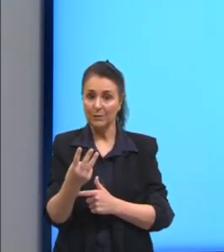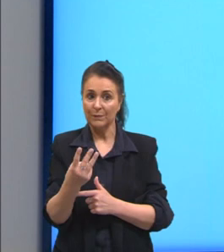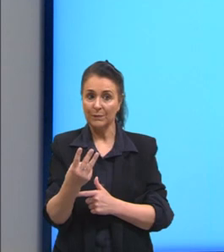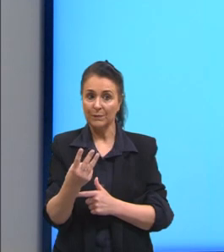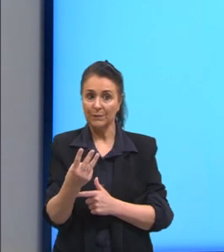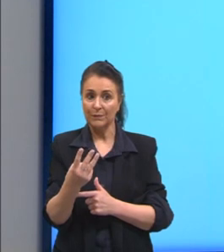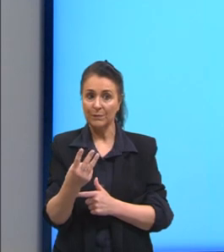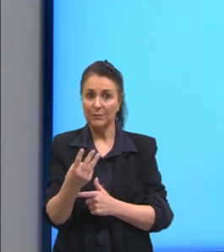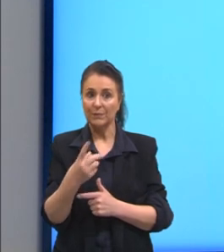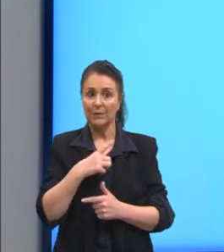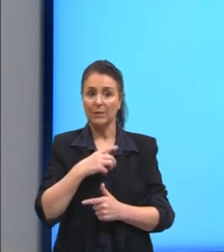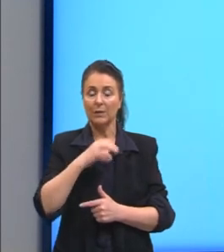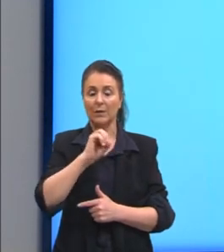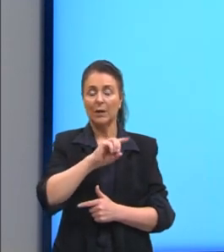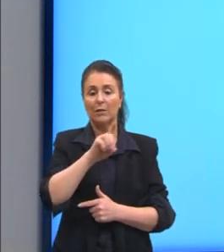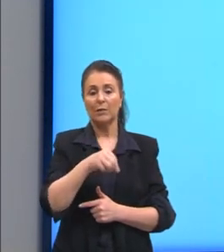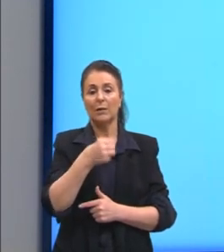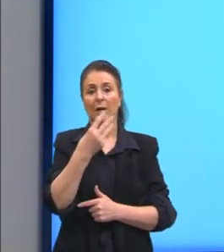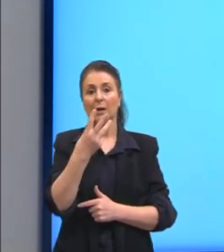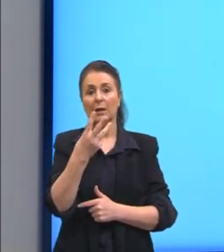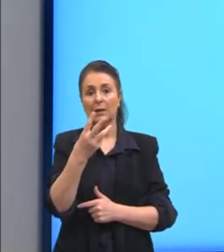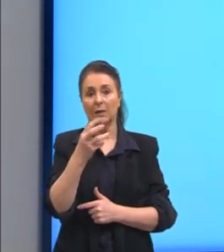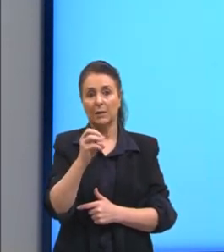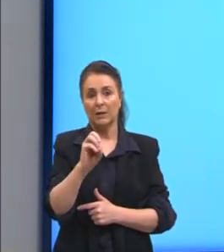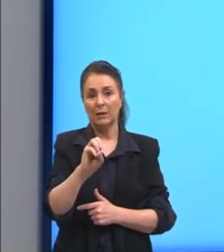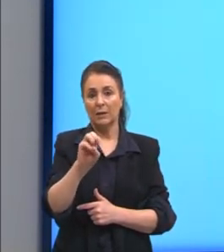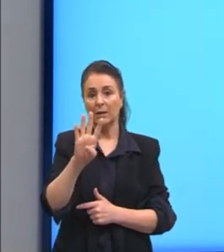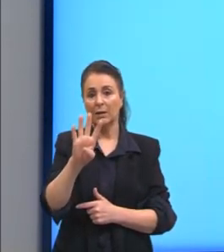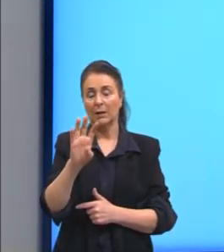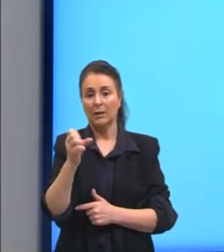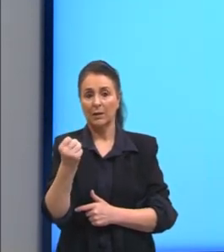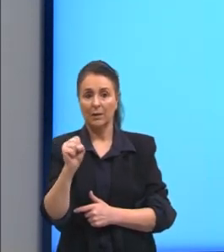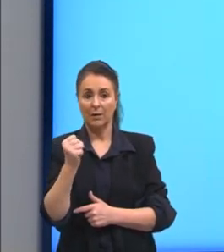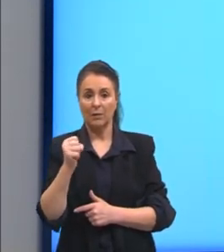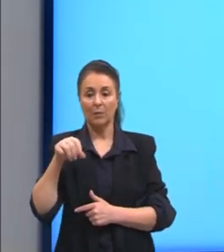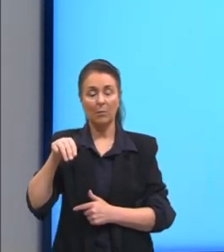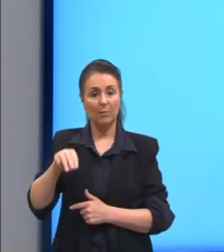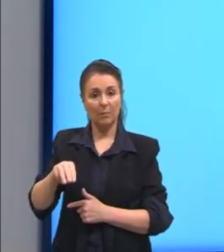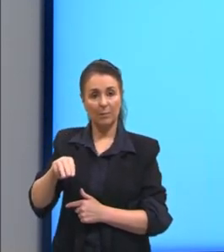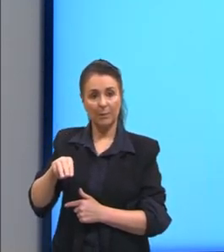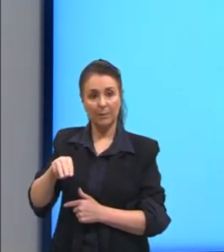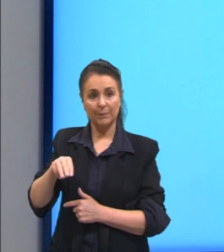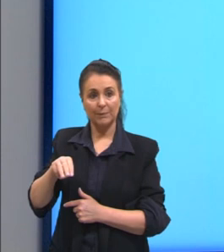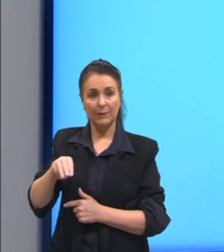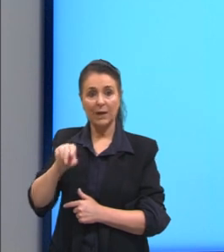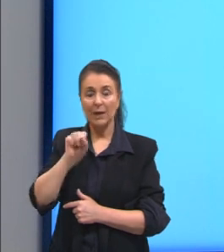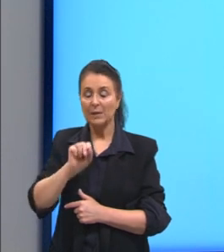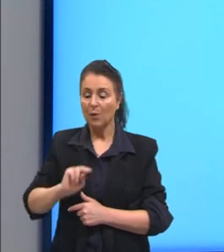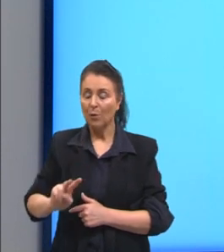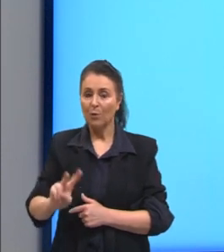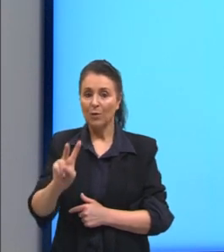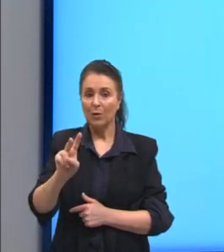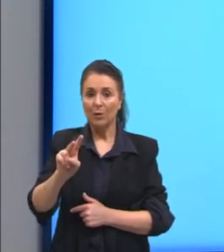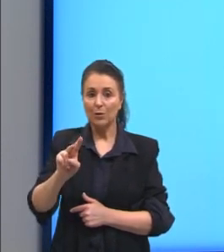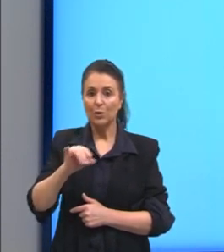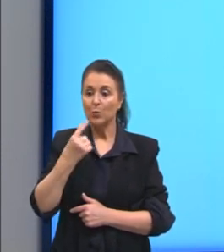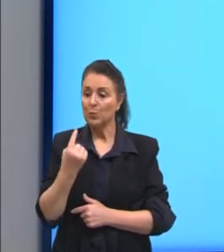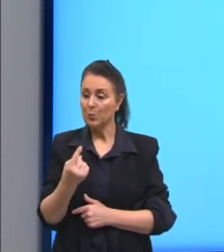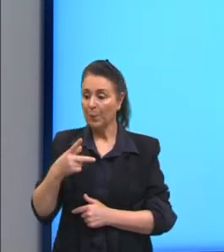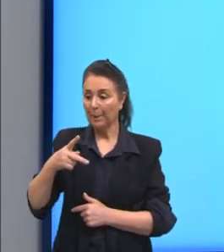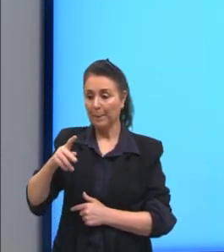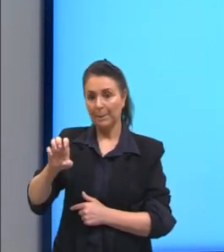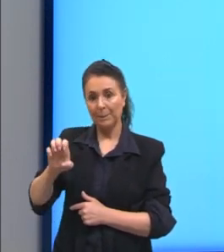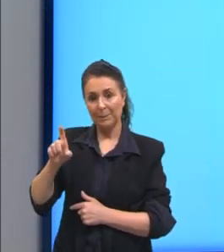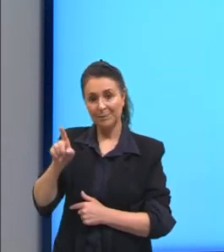Então, temos 0,3048 metro. Esse seria o valor, então, de 1 pé.